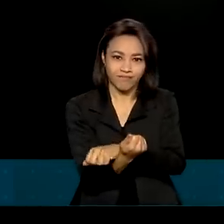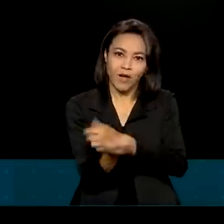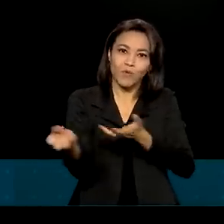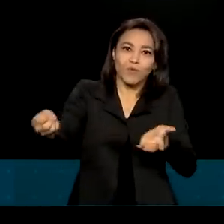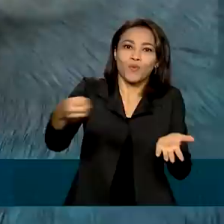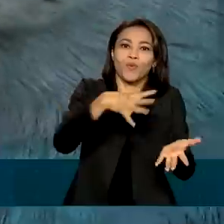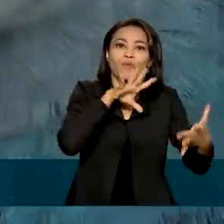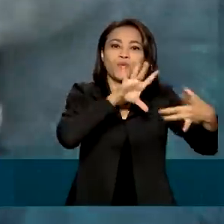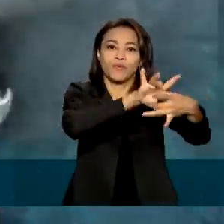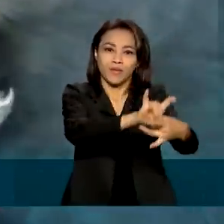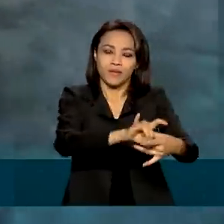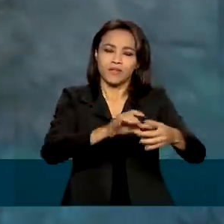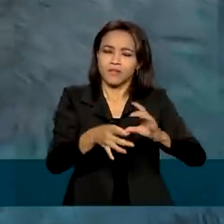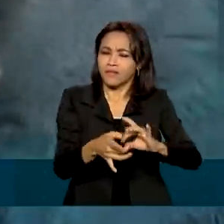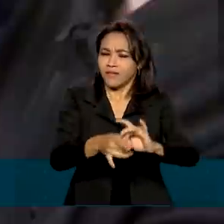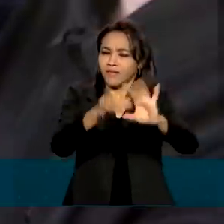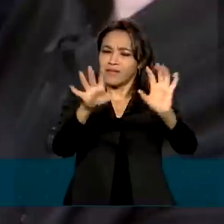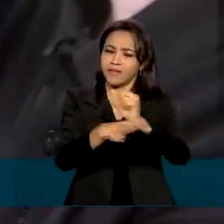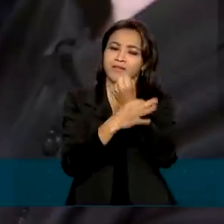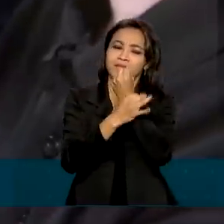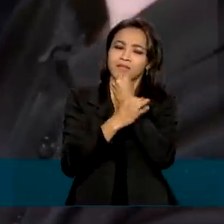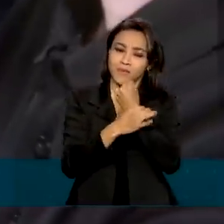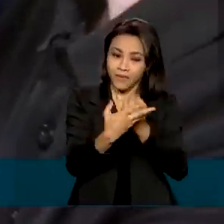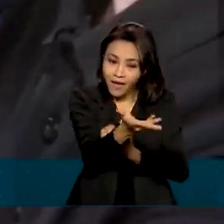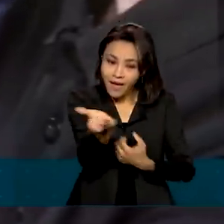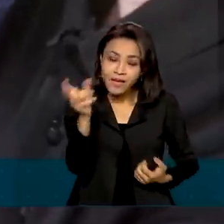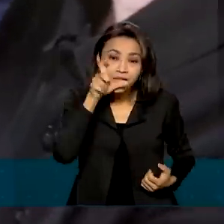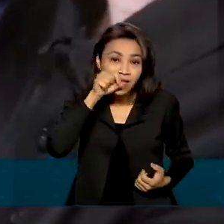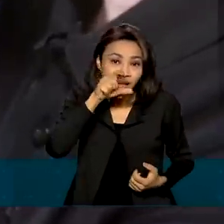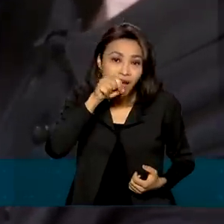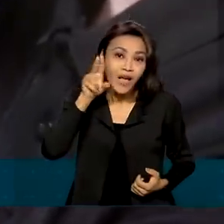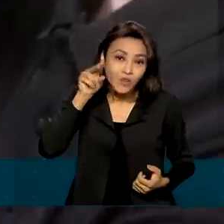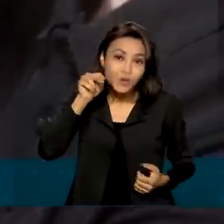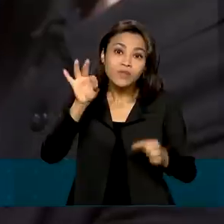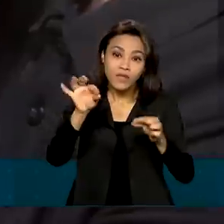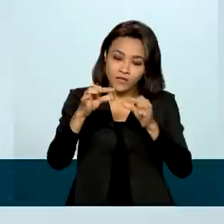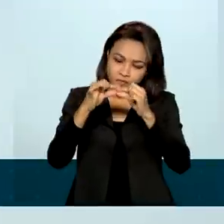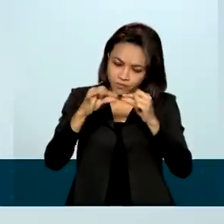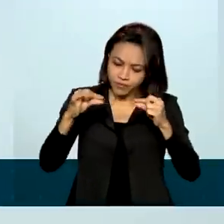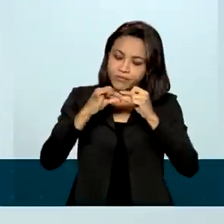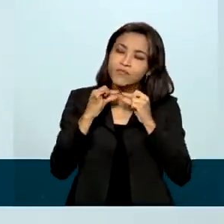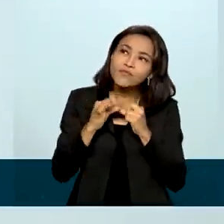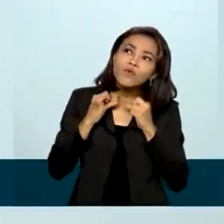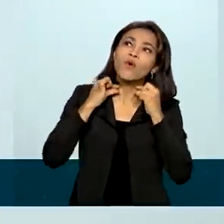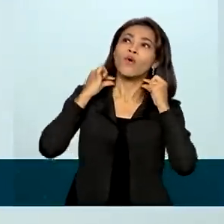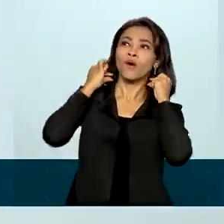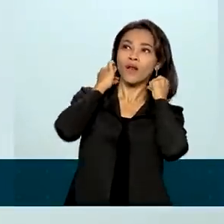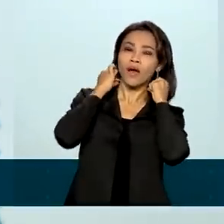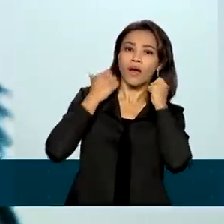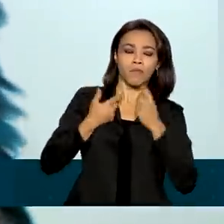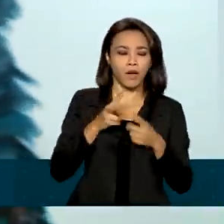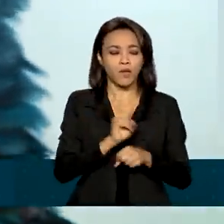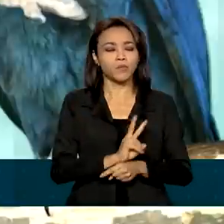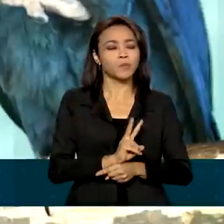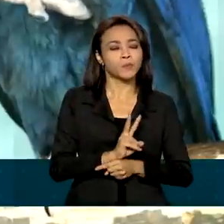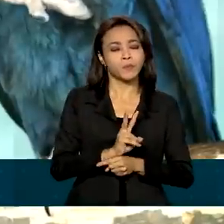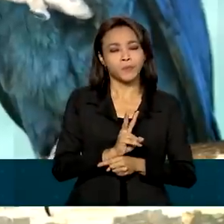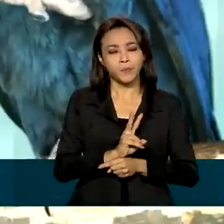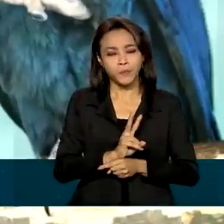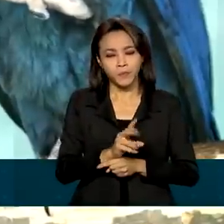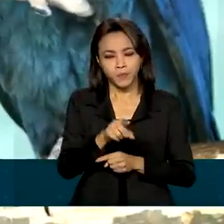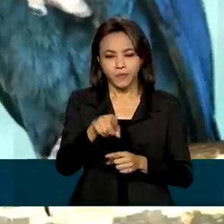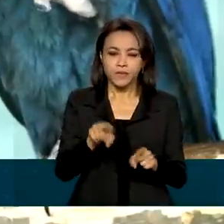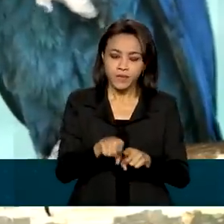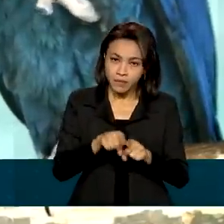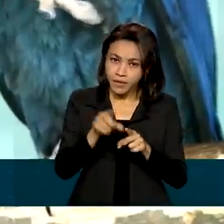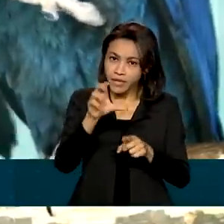Livres e seguras, as ararinhas azuis receberam colares transmissores para o monitoramento, além de anilhas e